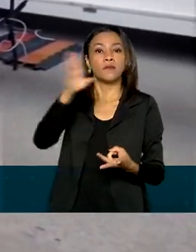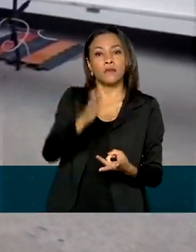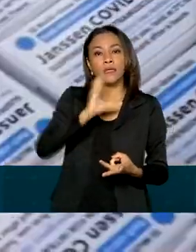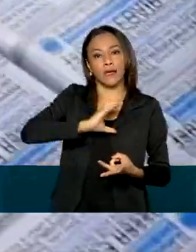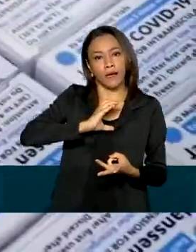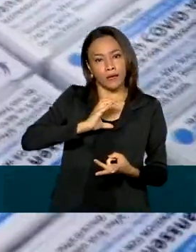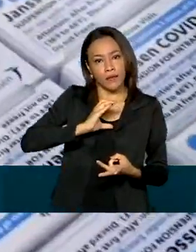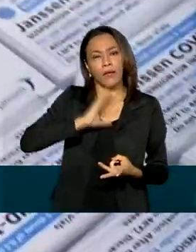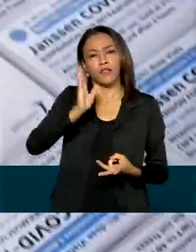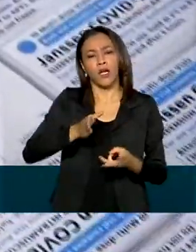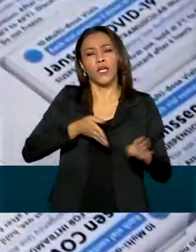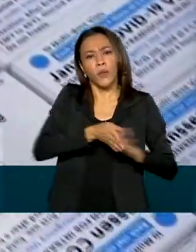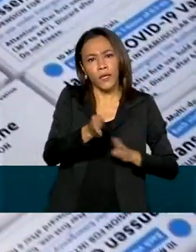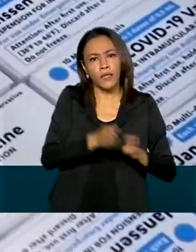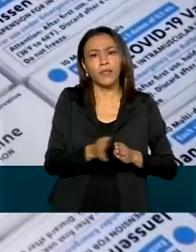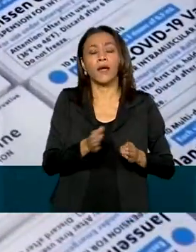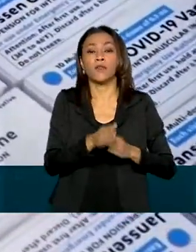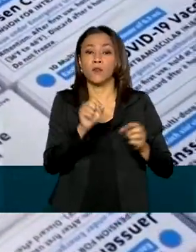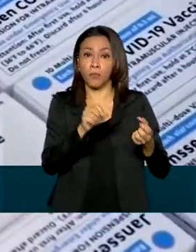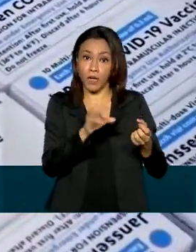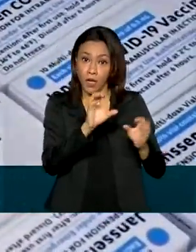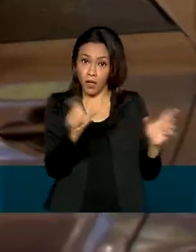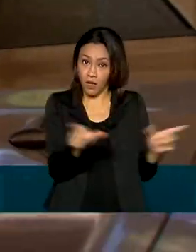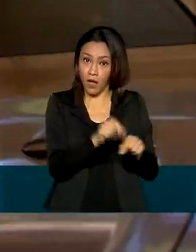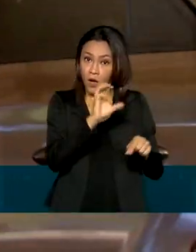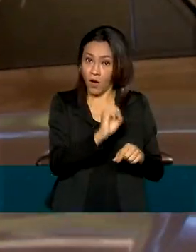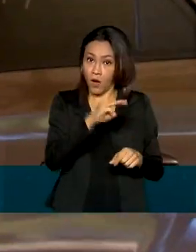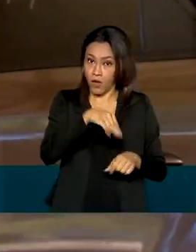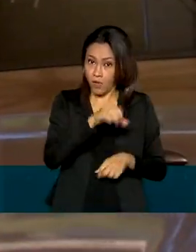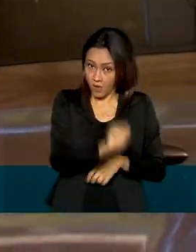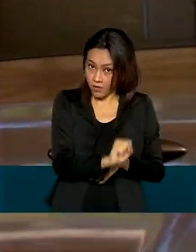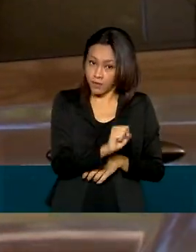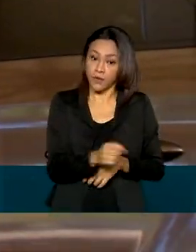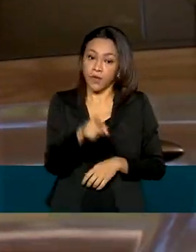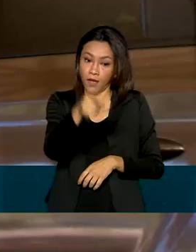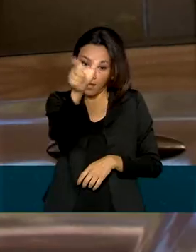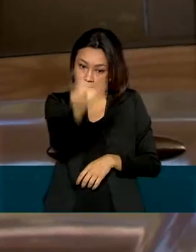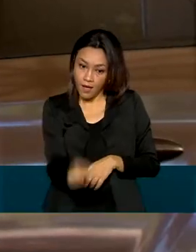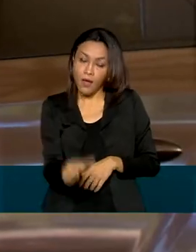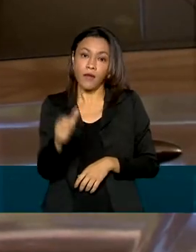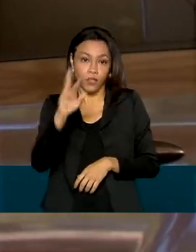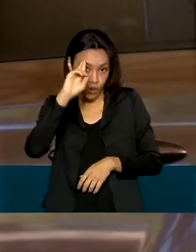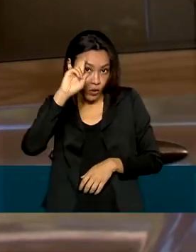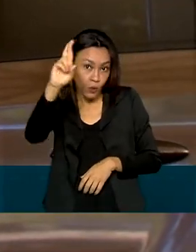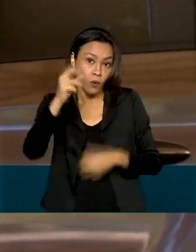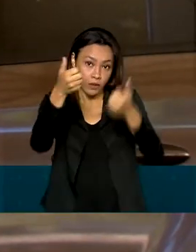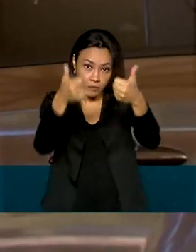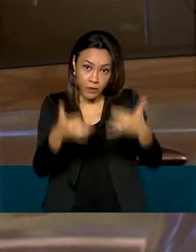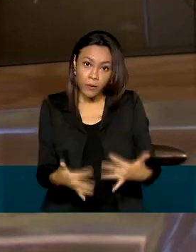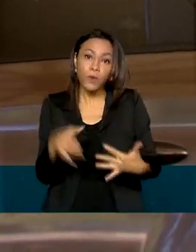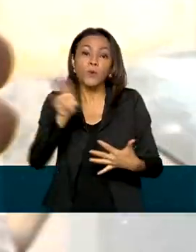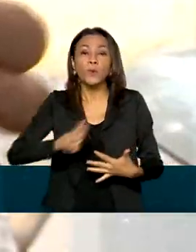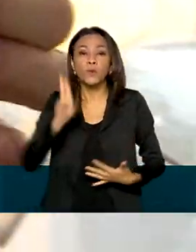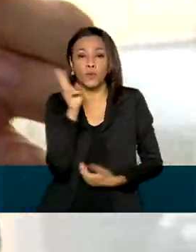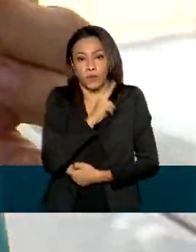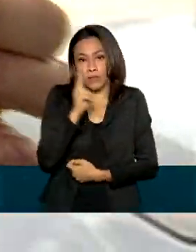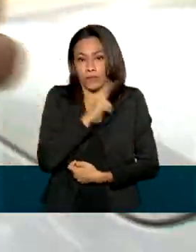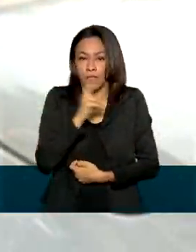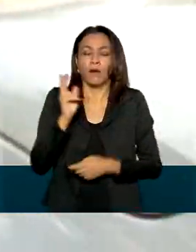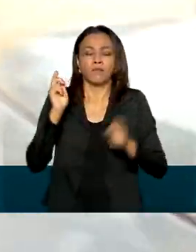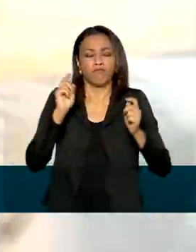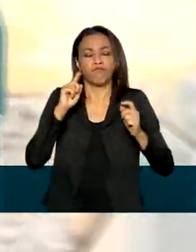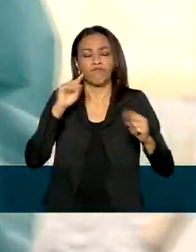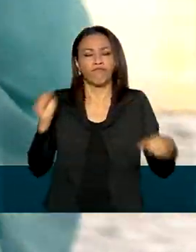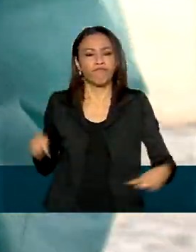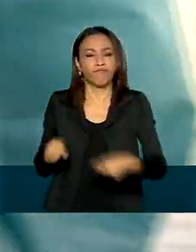Organização Mundial da Saúde para todos os países. Para a diretora, a autorização para uso emergencial atende à